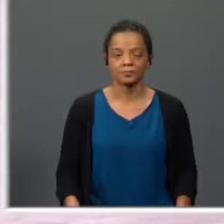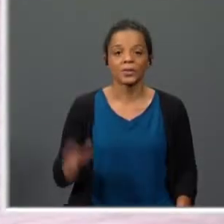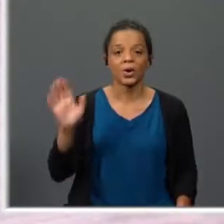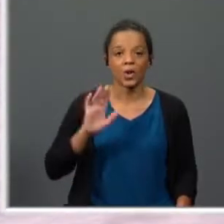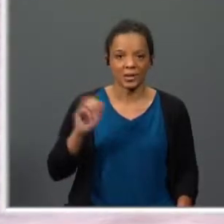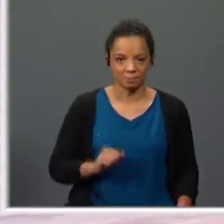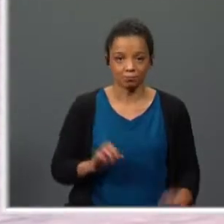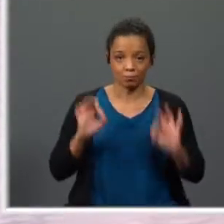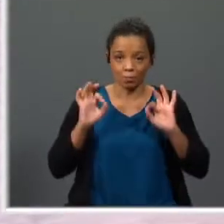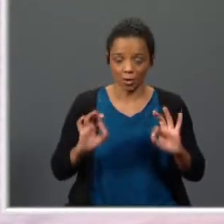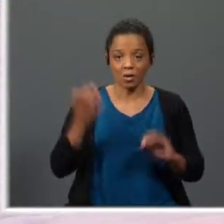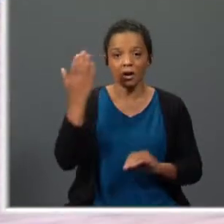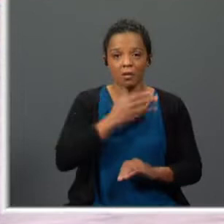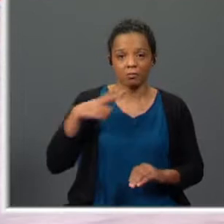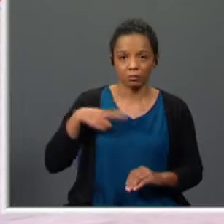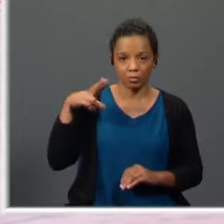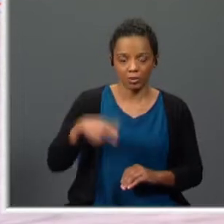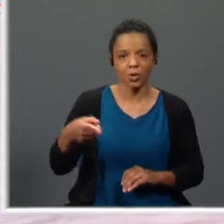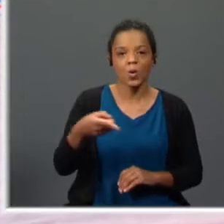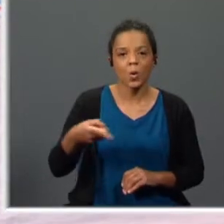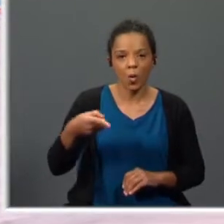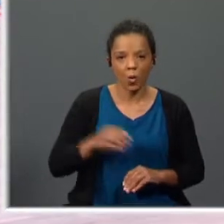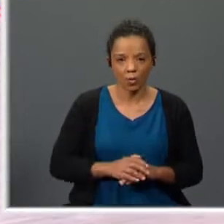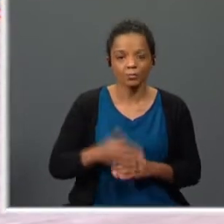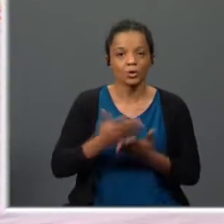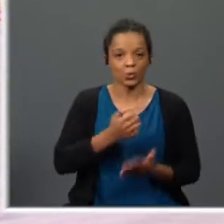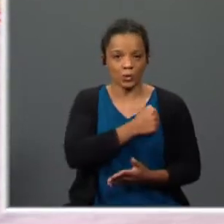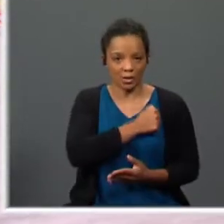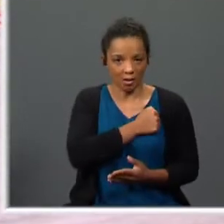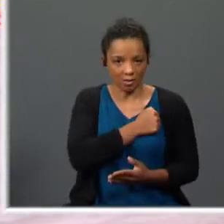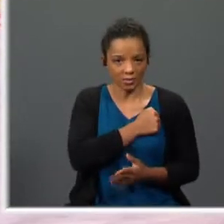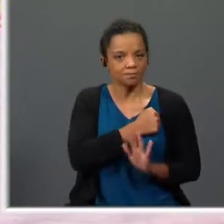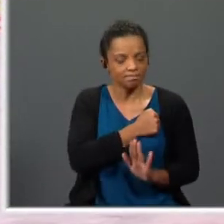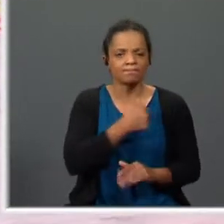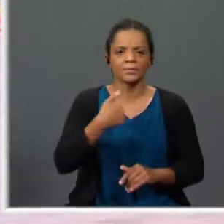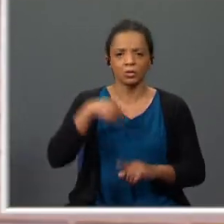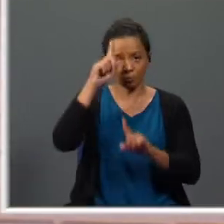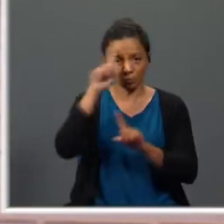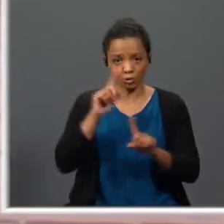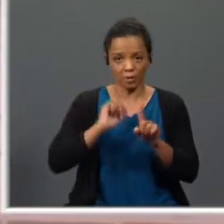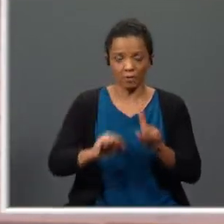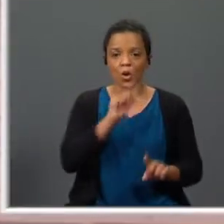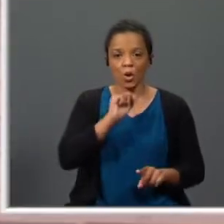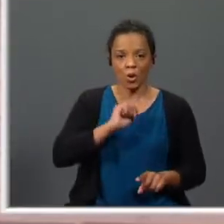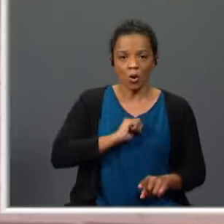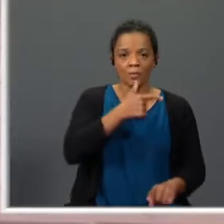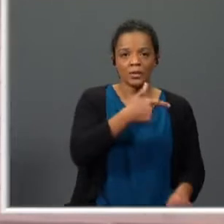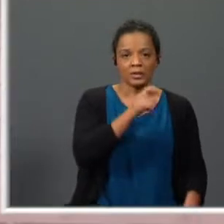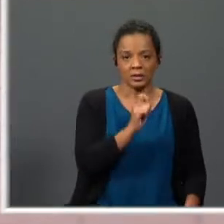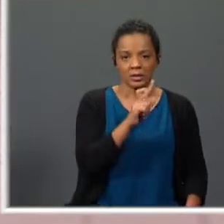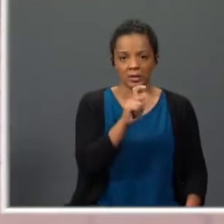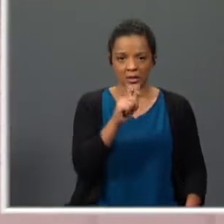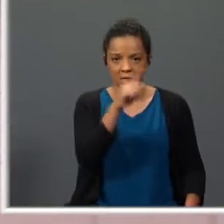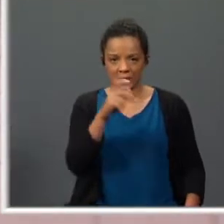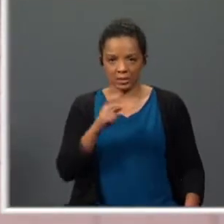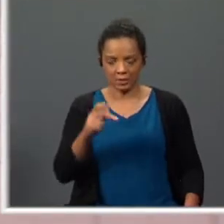Olá, pronto para mais um bloco de português de nono ano aqui no Estudo em Casa? Eu sou a tua professora, chamo-me Teresa Cadete Sampainho e